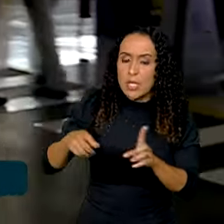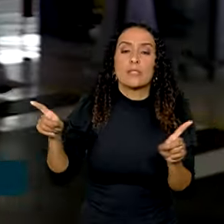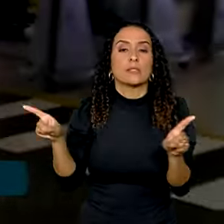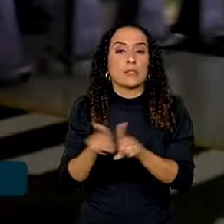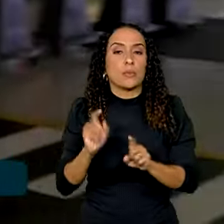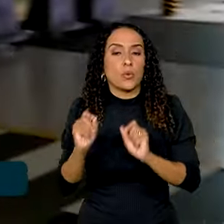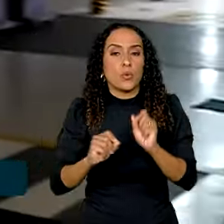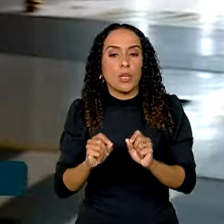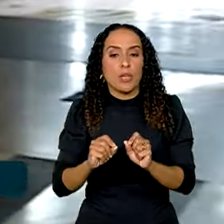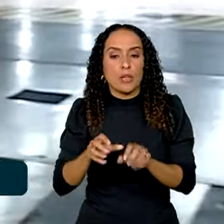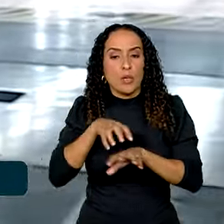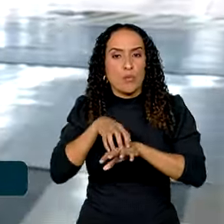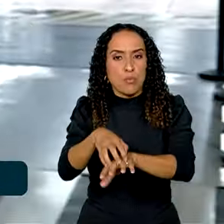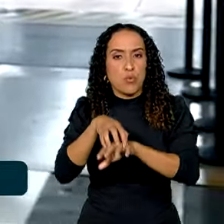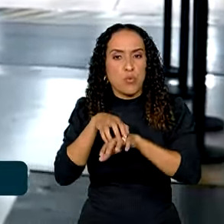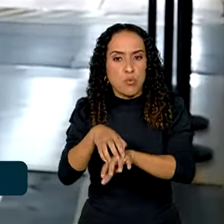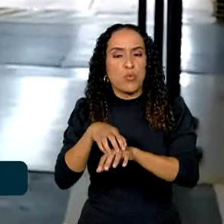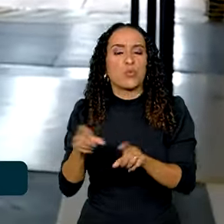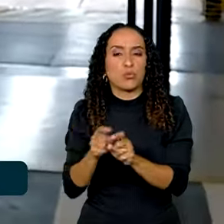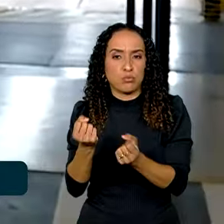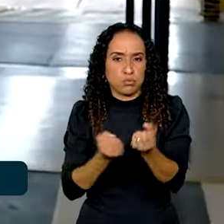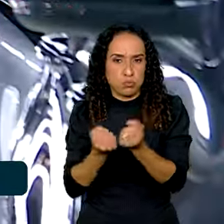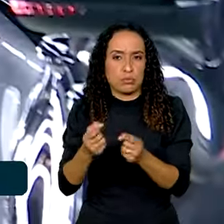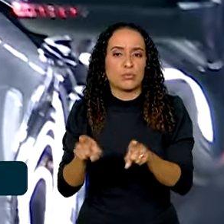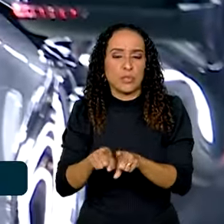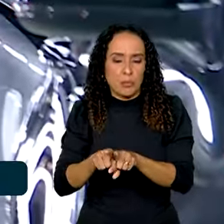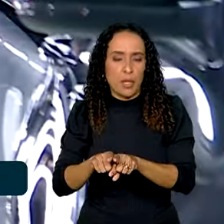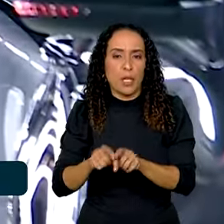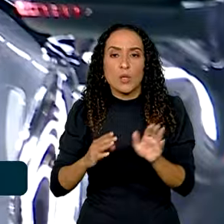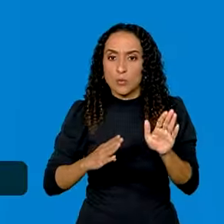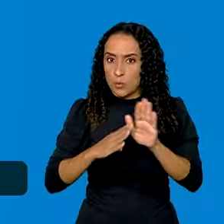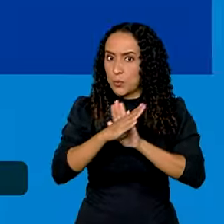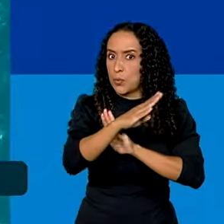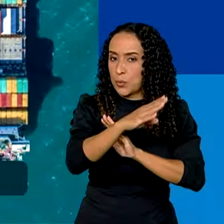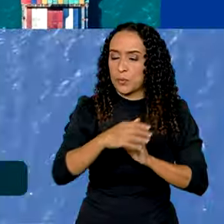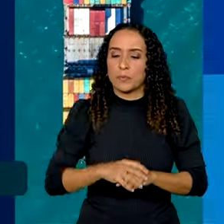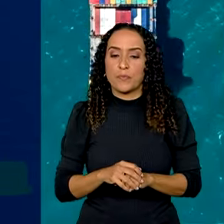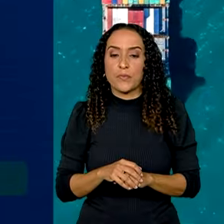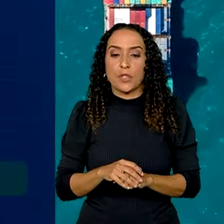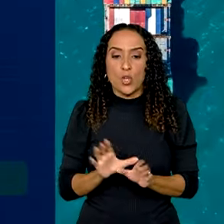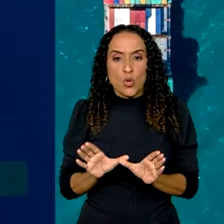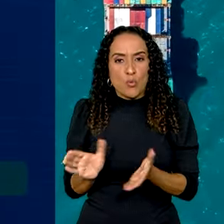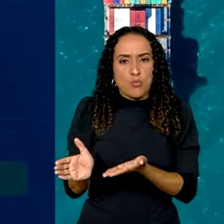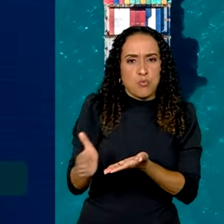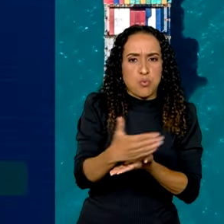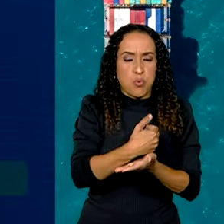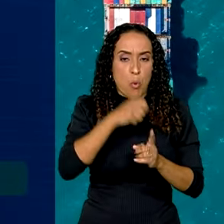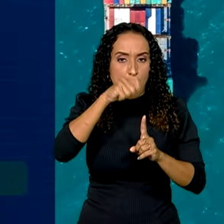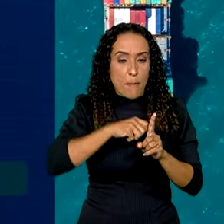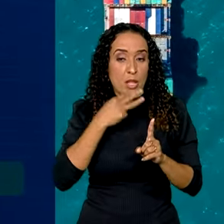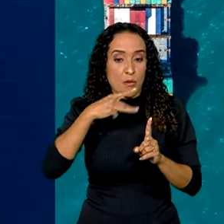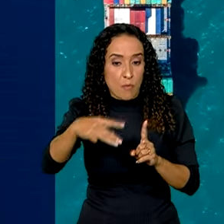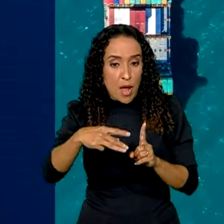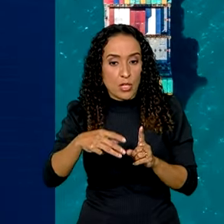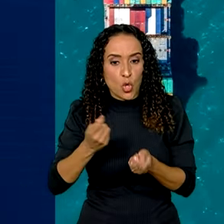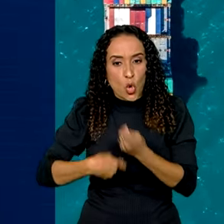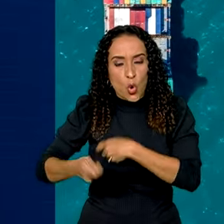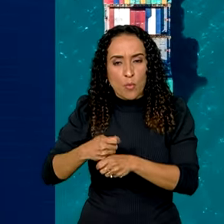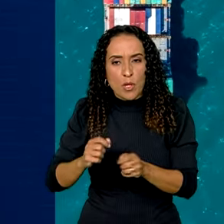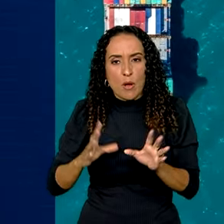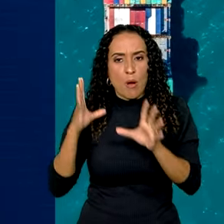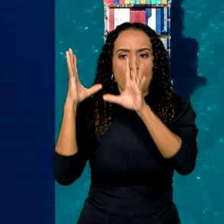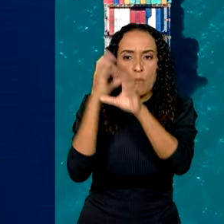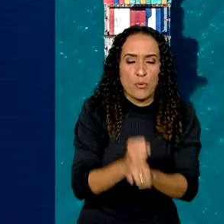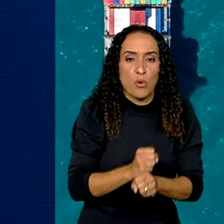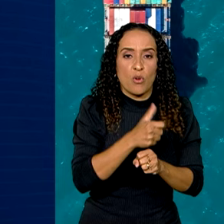como os veículos automóveis, também com crescimento. No acumulado de março, a corrente comercial soma 26